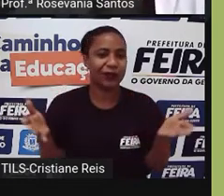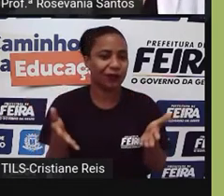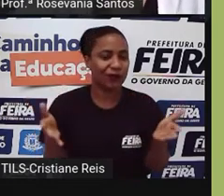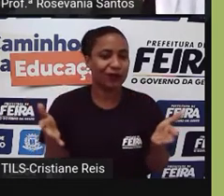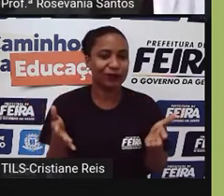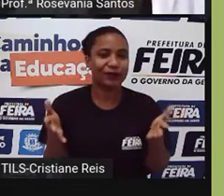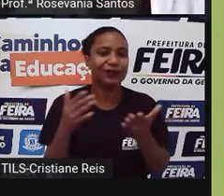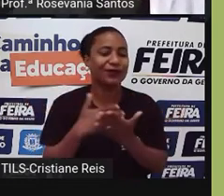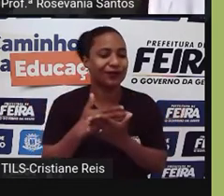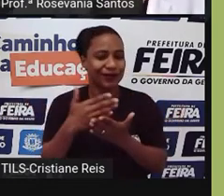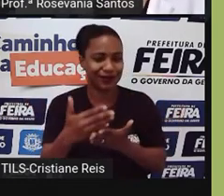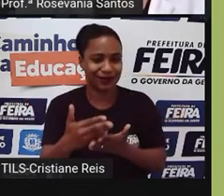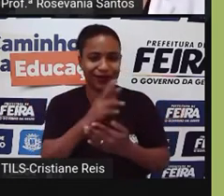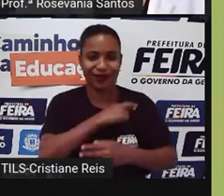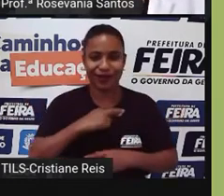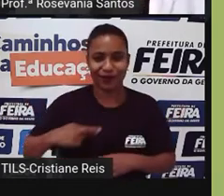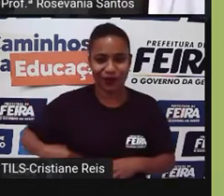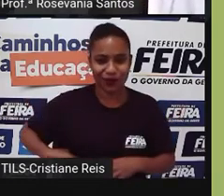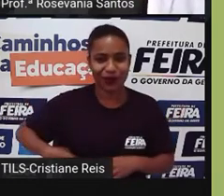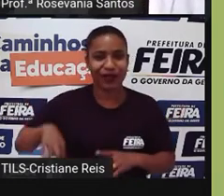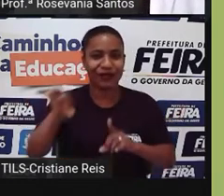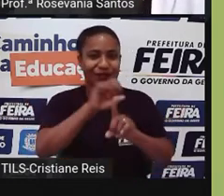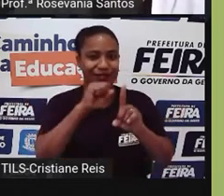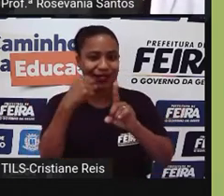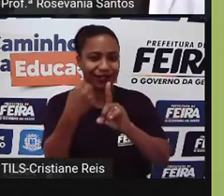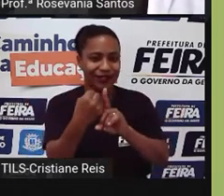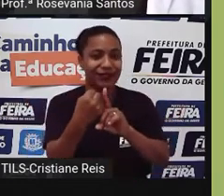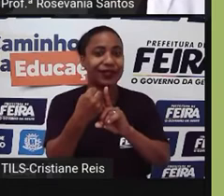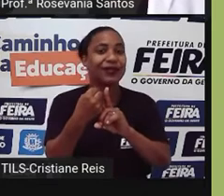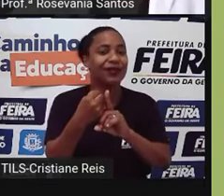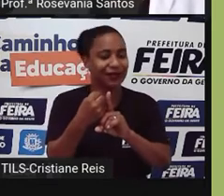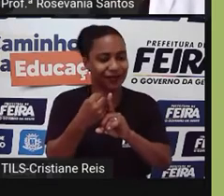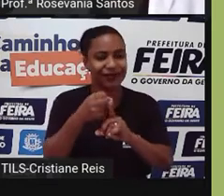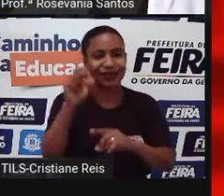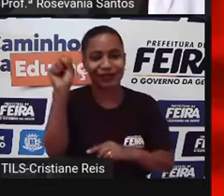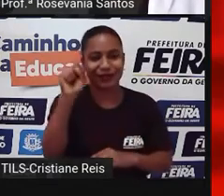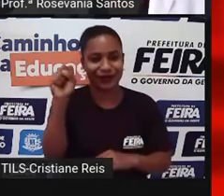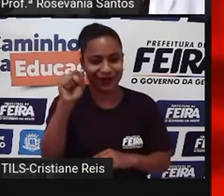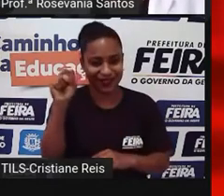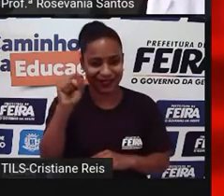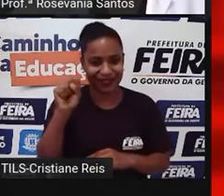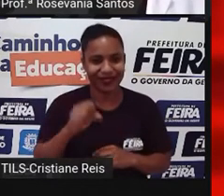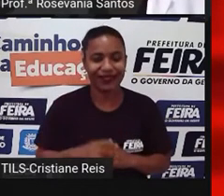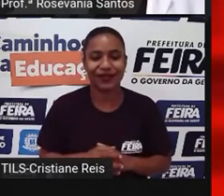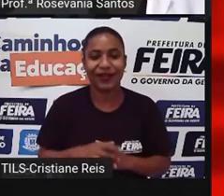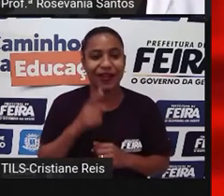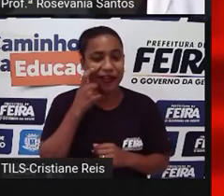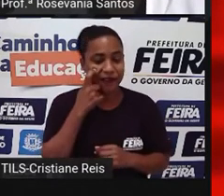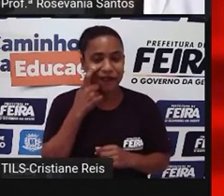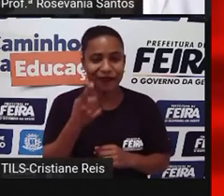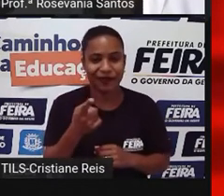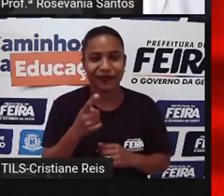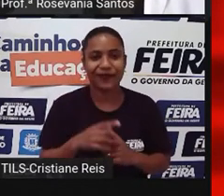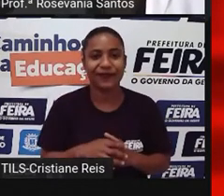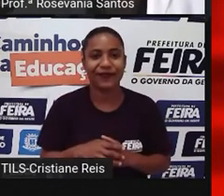repúblicas socialistas soviéticas, né, que a gente tem. Mas, né, continuando isso,